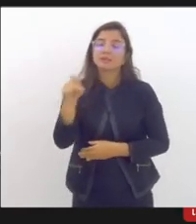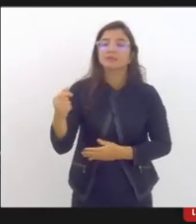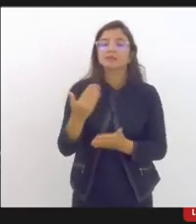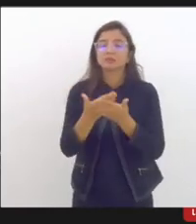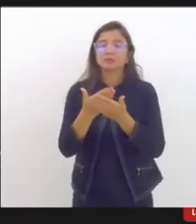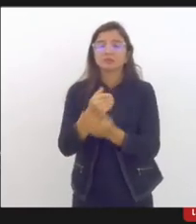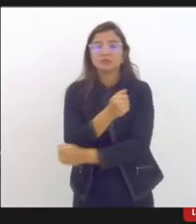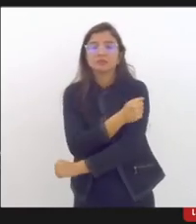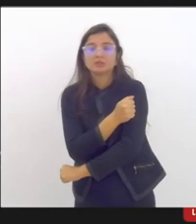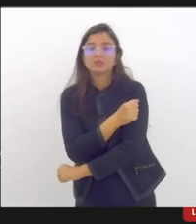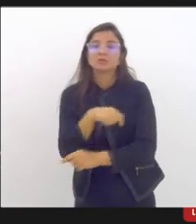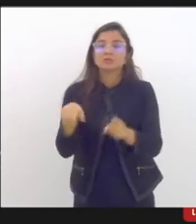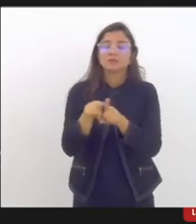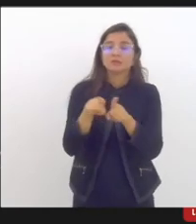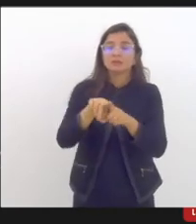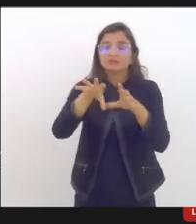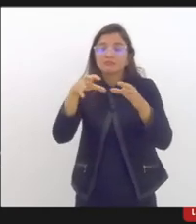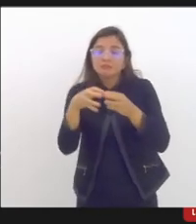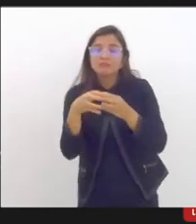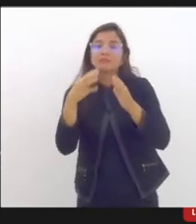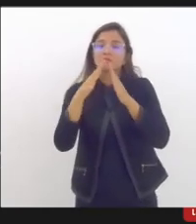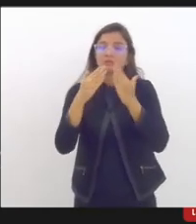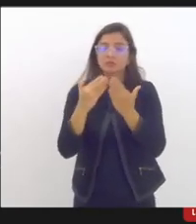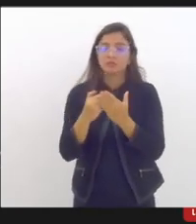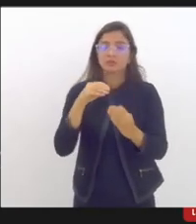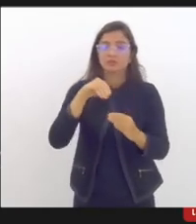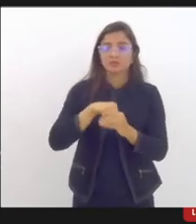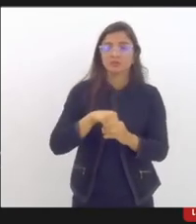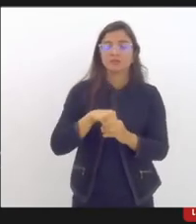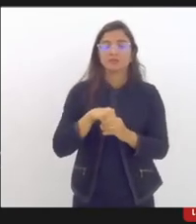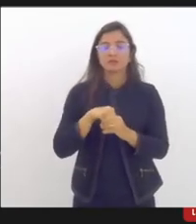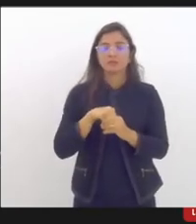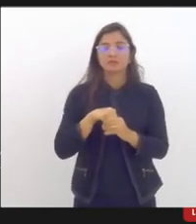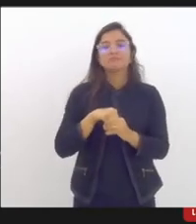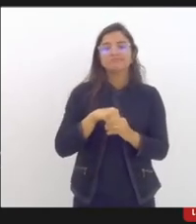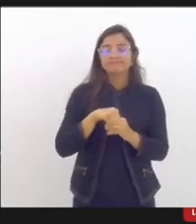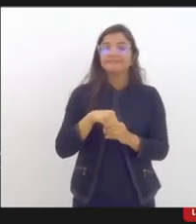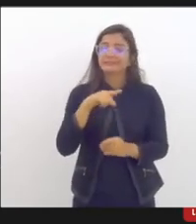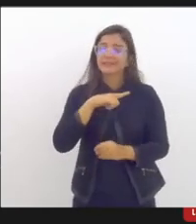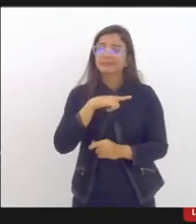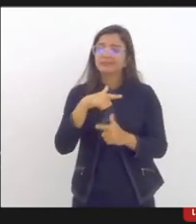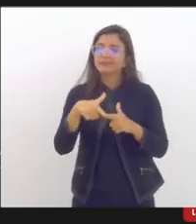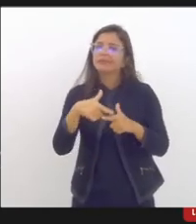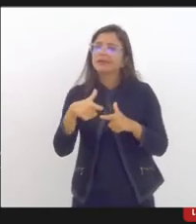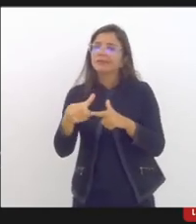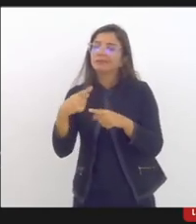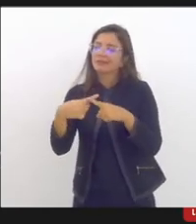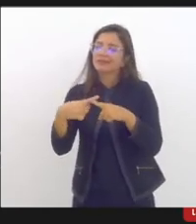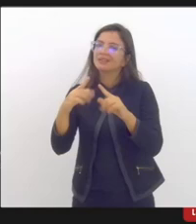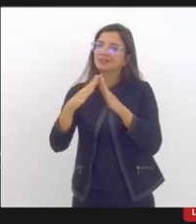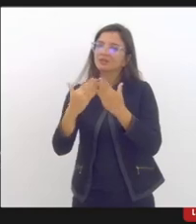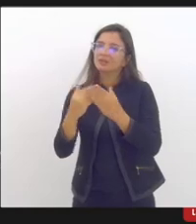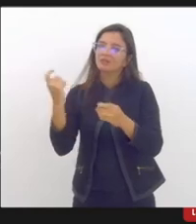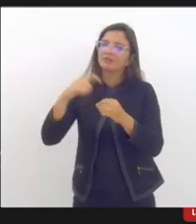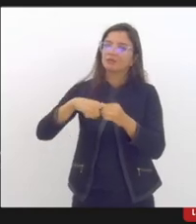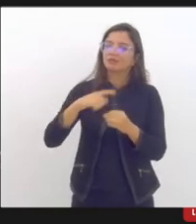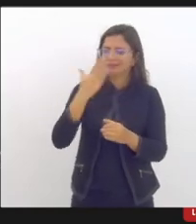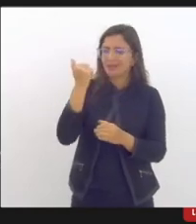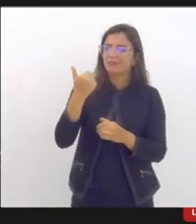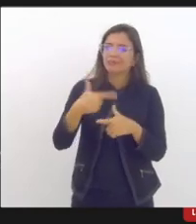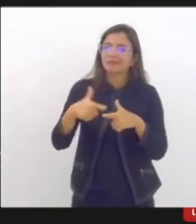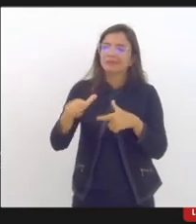quanto as equipes escolares lidariam com essas questões a partir do retorno das aulas presenciais.